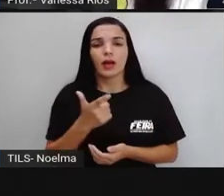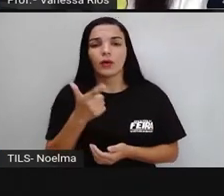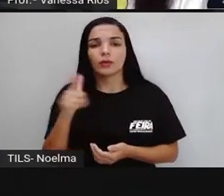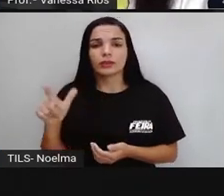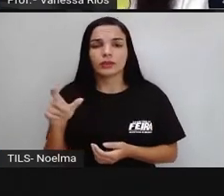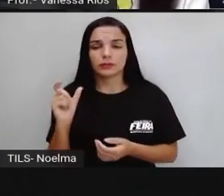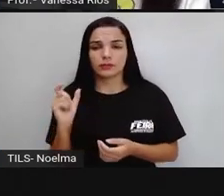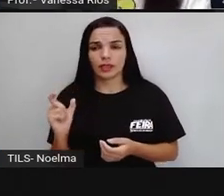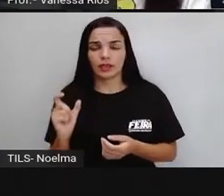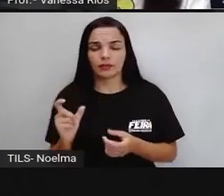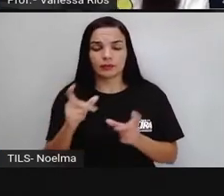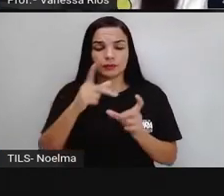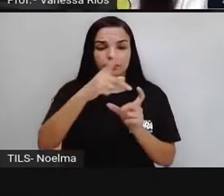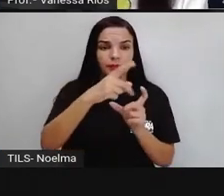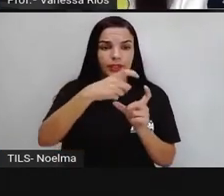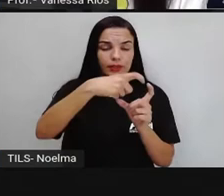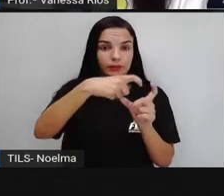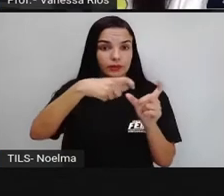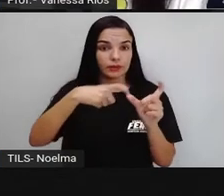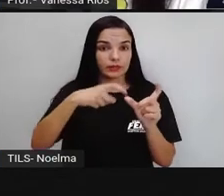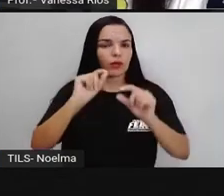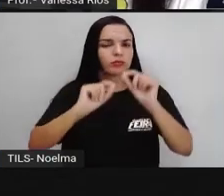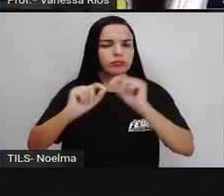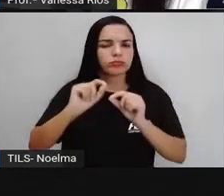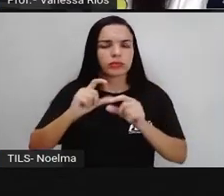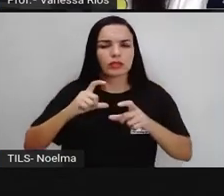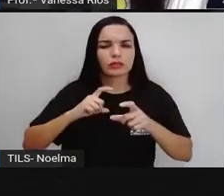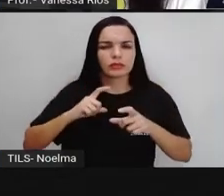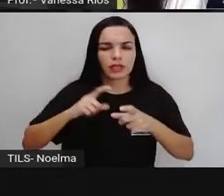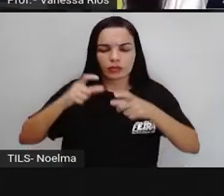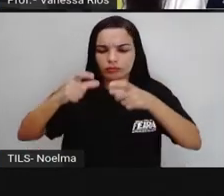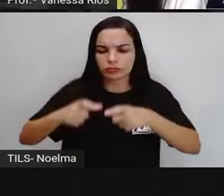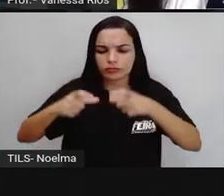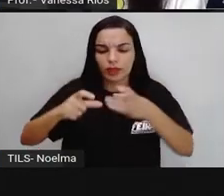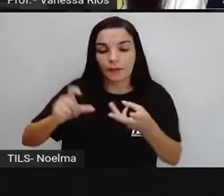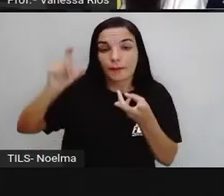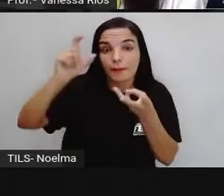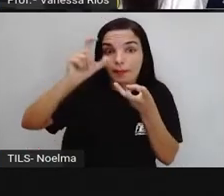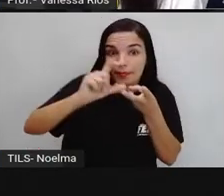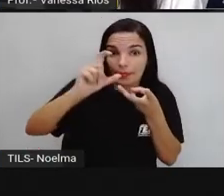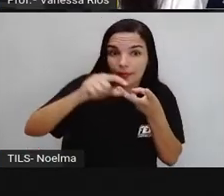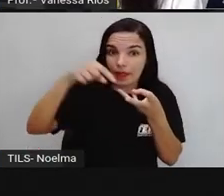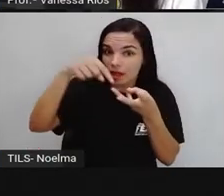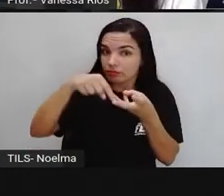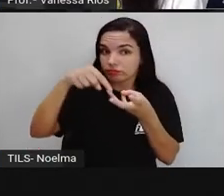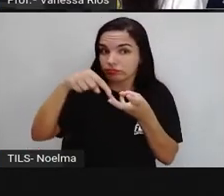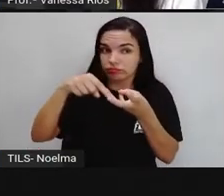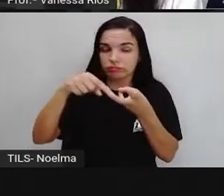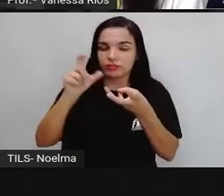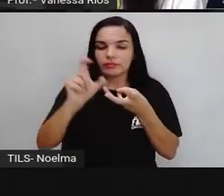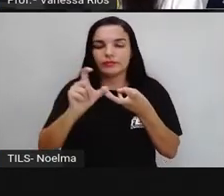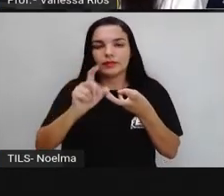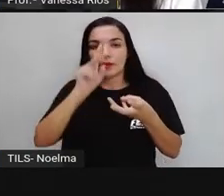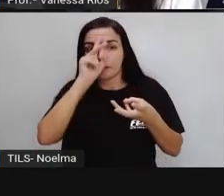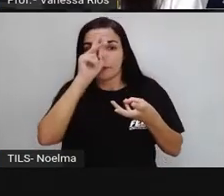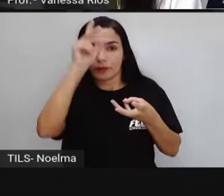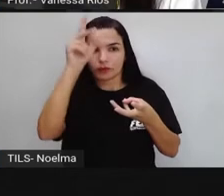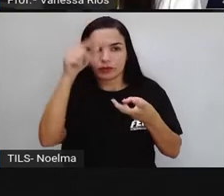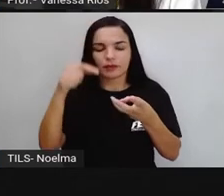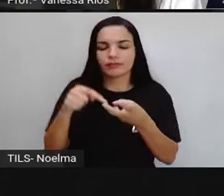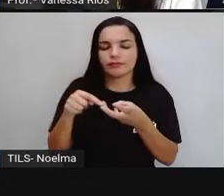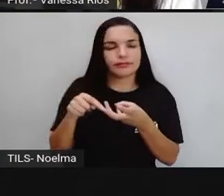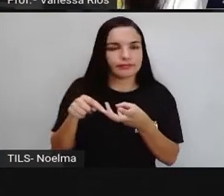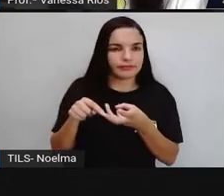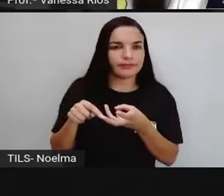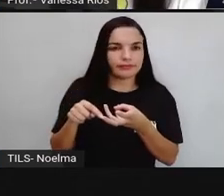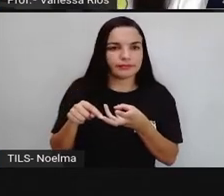palavras paroxítonas são as que possuem a sua localização, né? A localização da sílaba tônica na penúltima